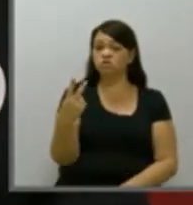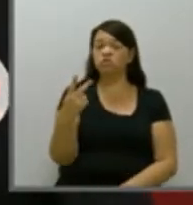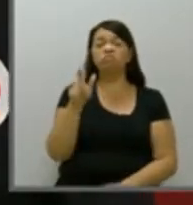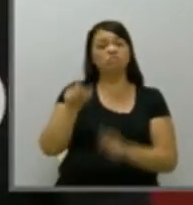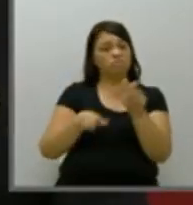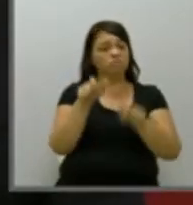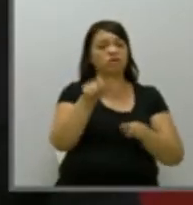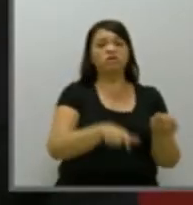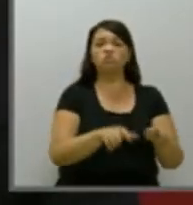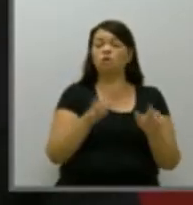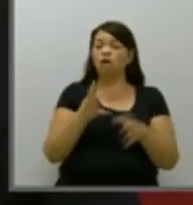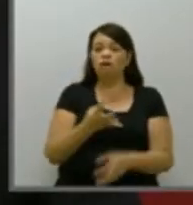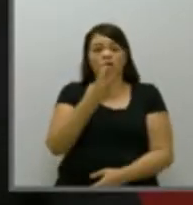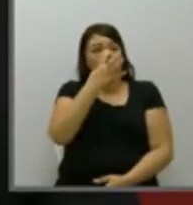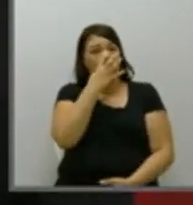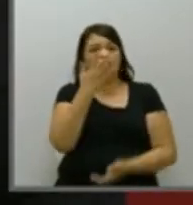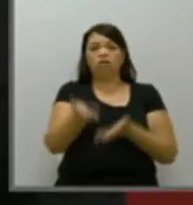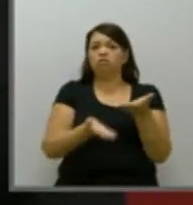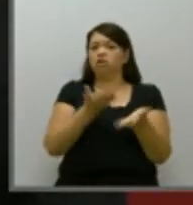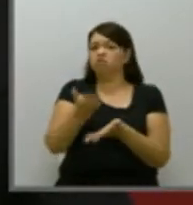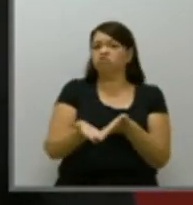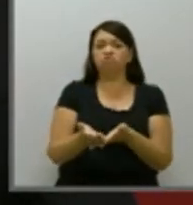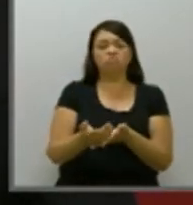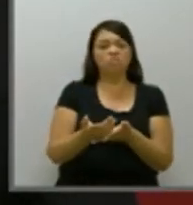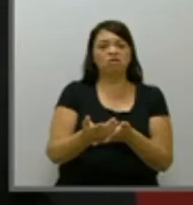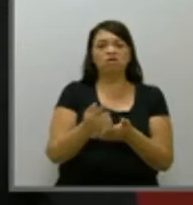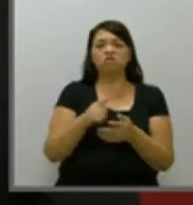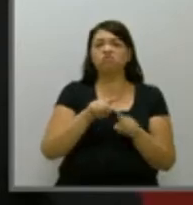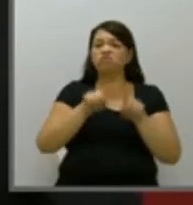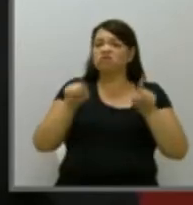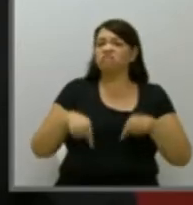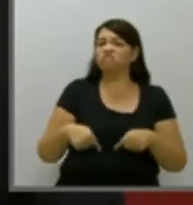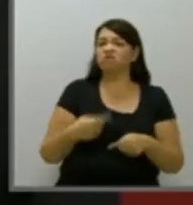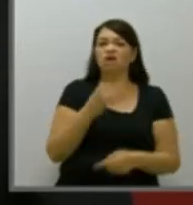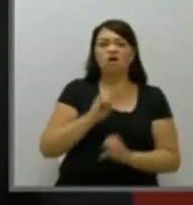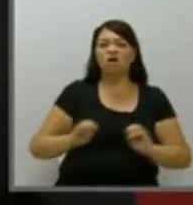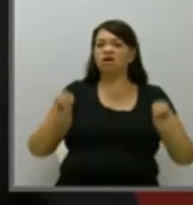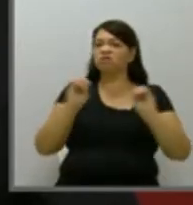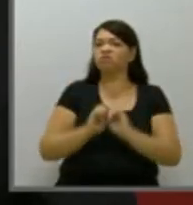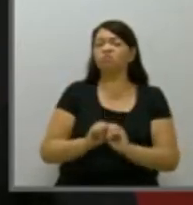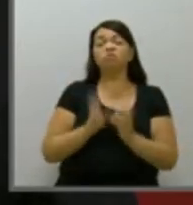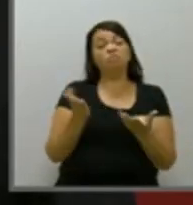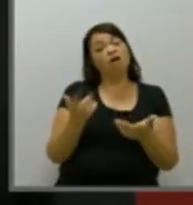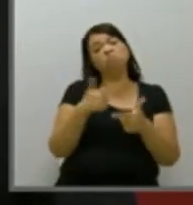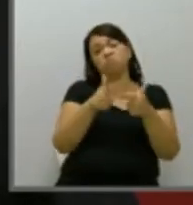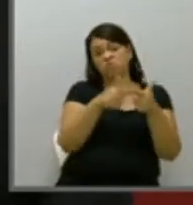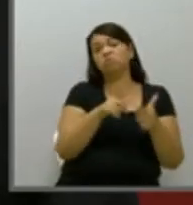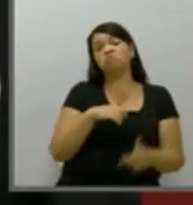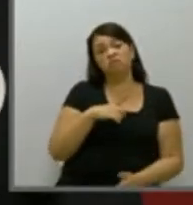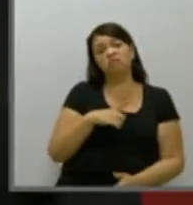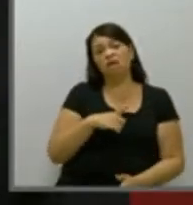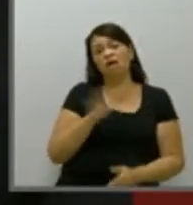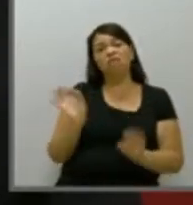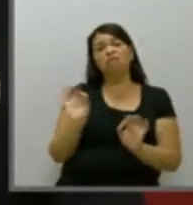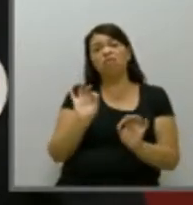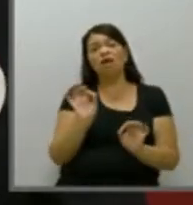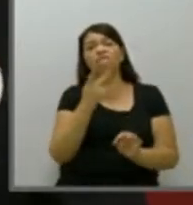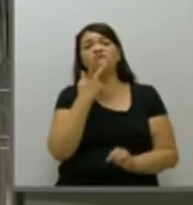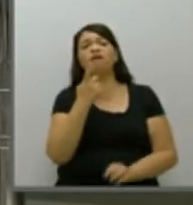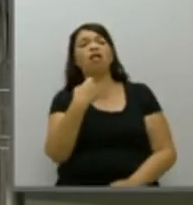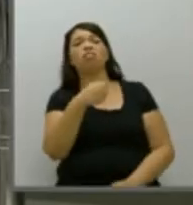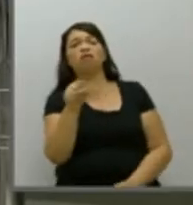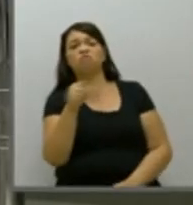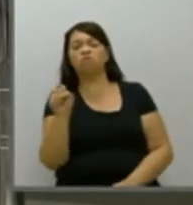maravilhadas com o atendimento dos servidores lá no 24 Horas. Agora, problemas existem. Ninguém vai negar. Mas não com essa